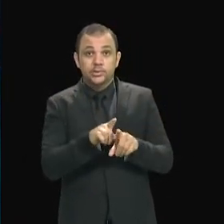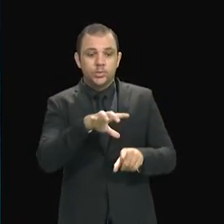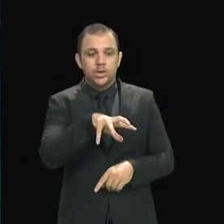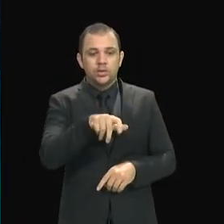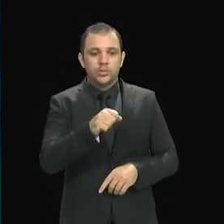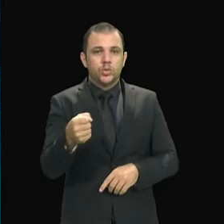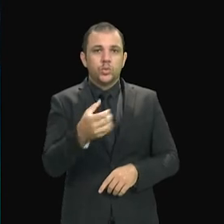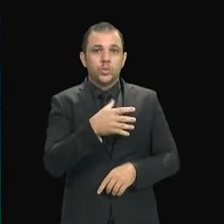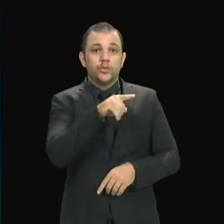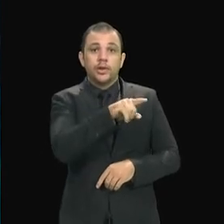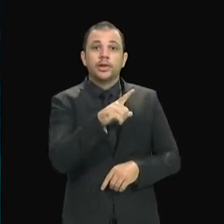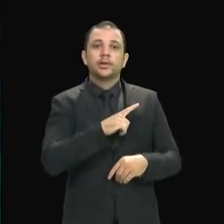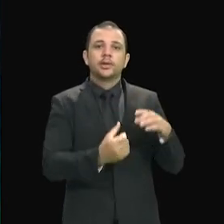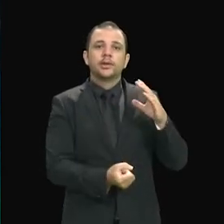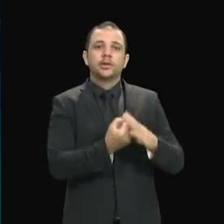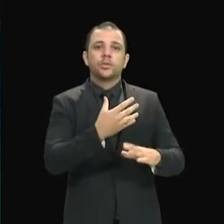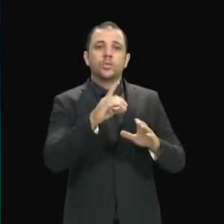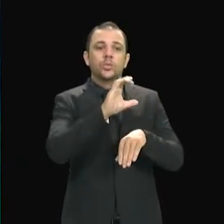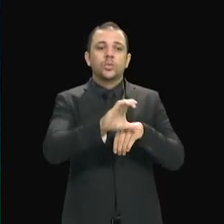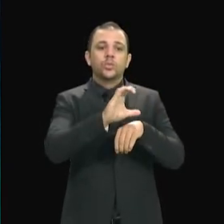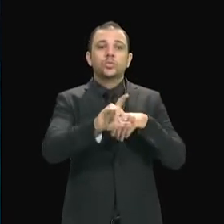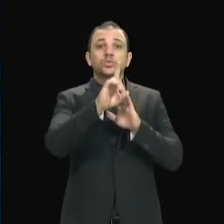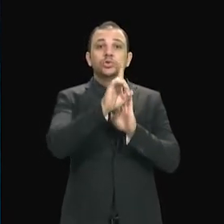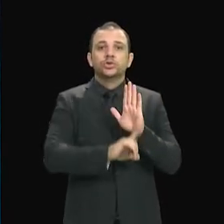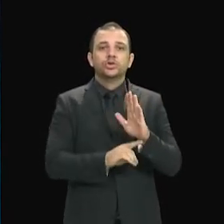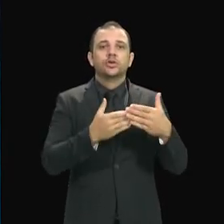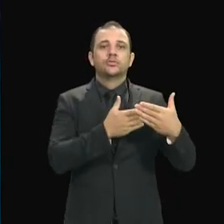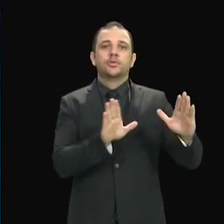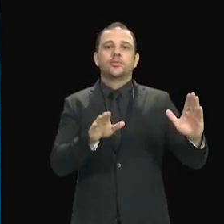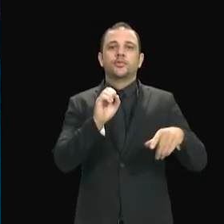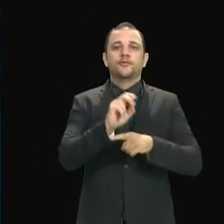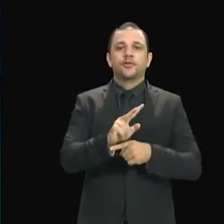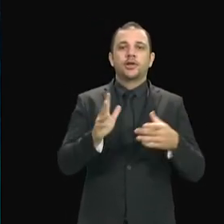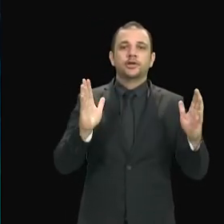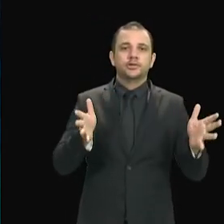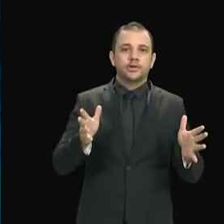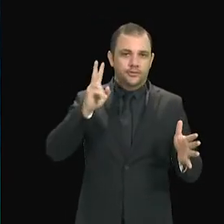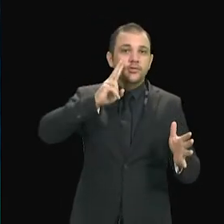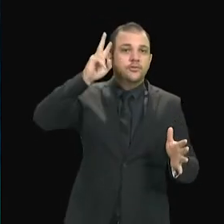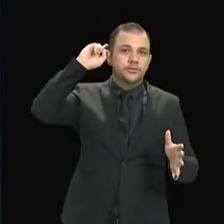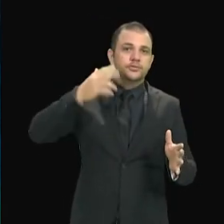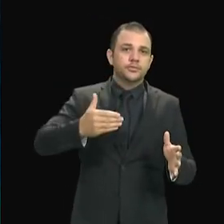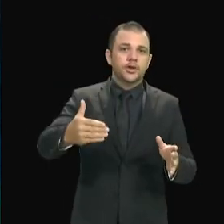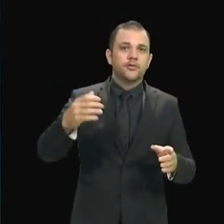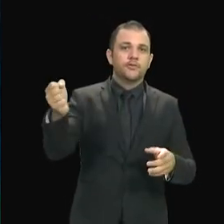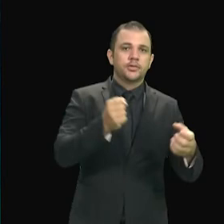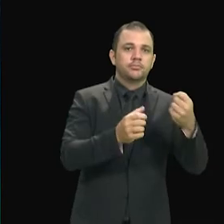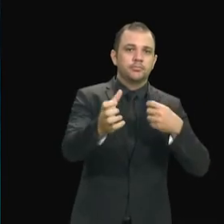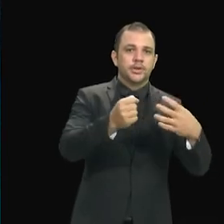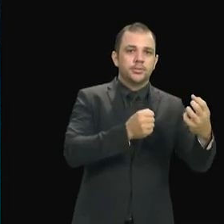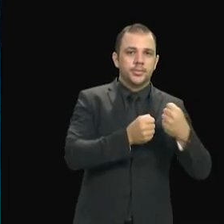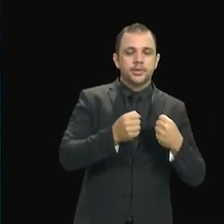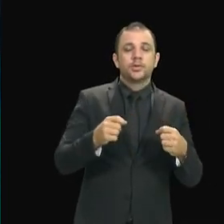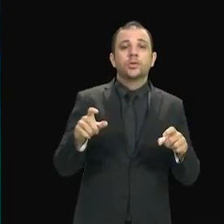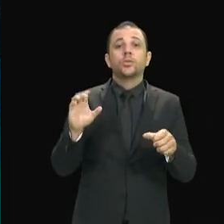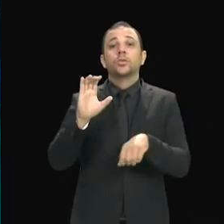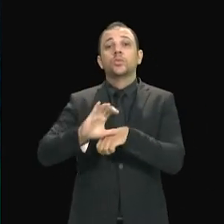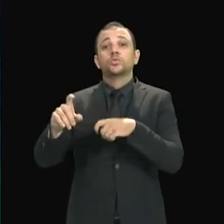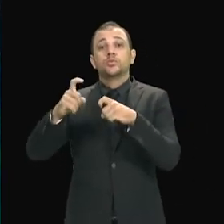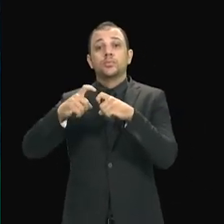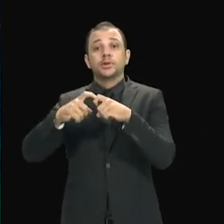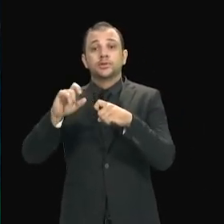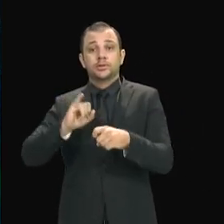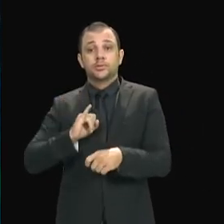ofertado nesse vestibular, que está em andamento. O curso de medicina em Imperatriz, um sucesso total.